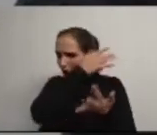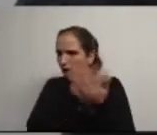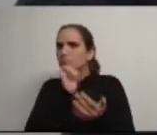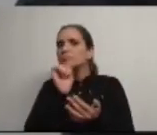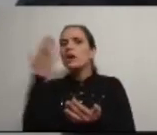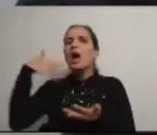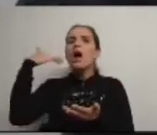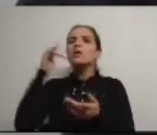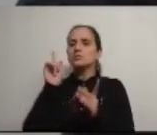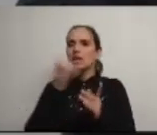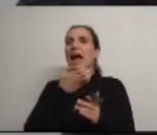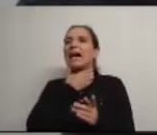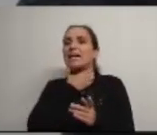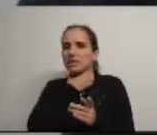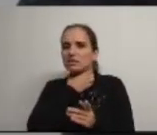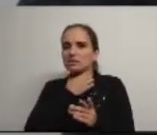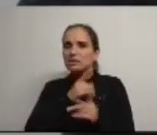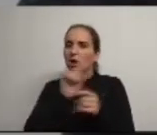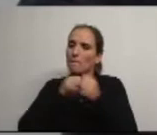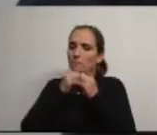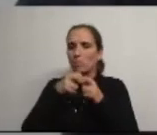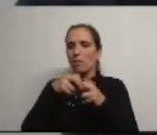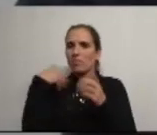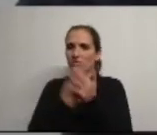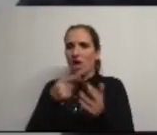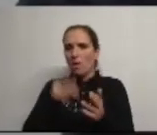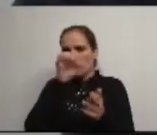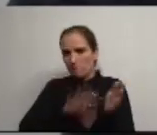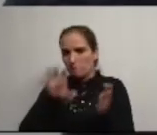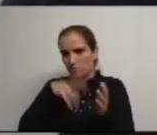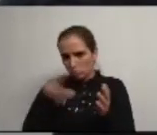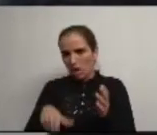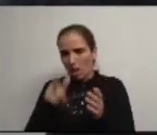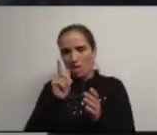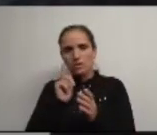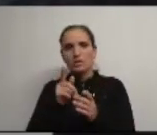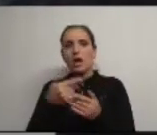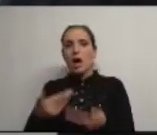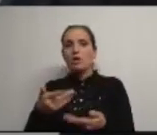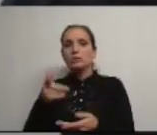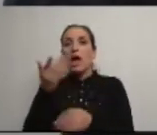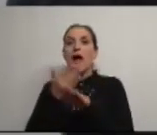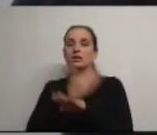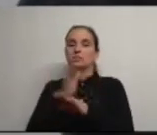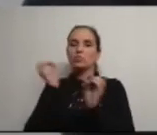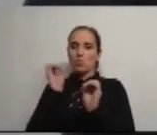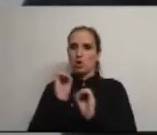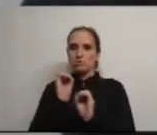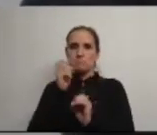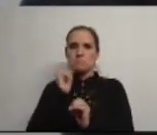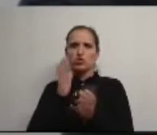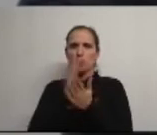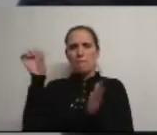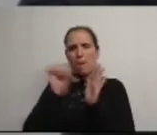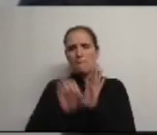efeitos de uma crise económica sem precedentes que afeta o país e a região. Em suma para o atual executivo antes deles nada a não ser o mau